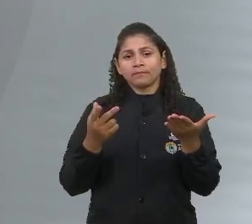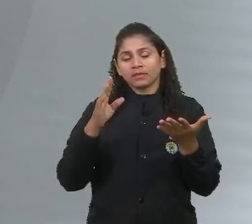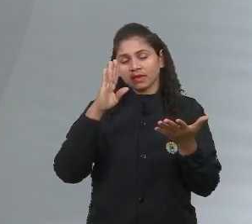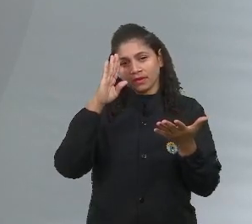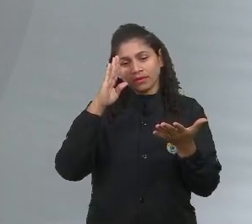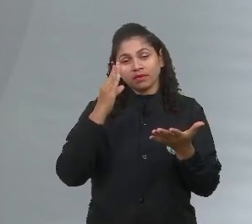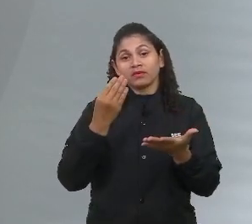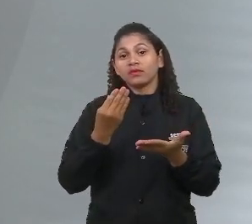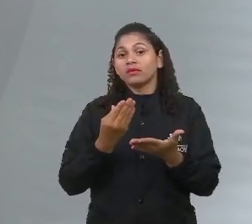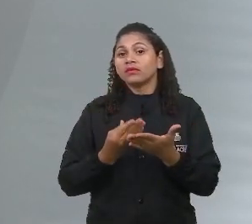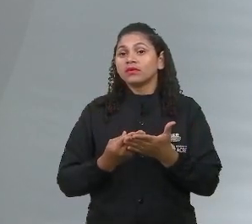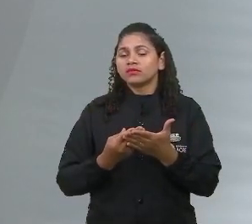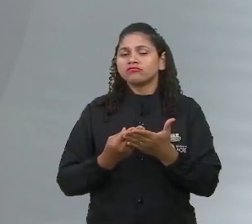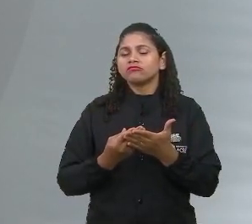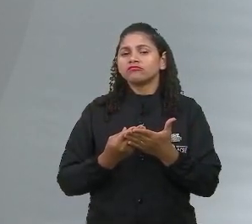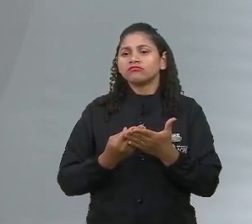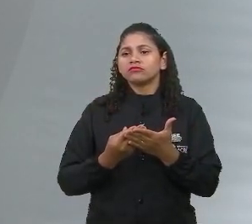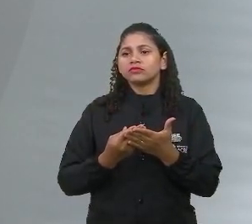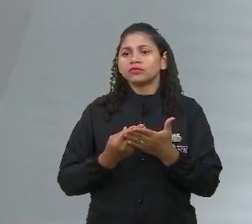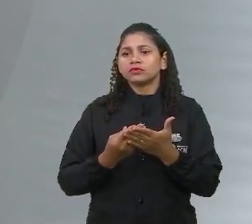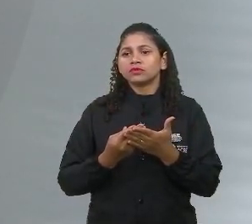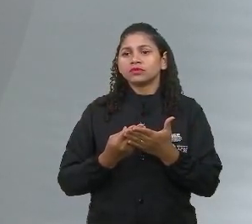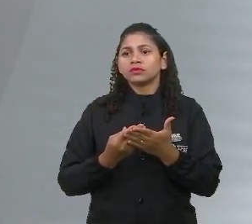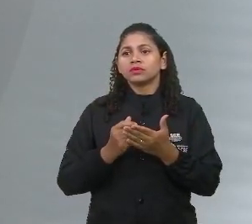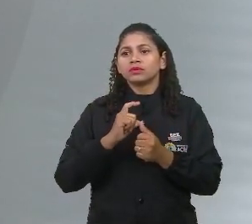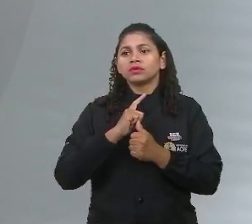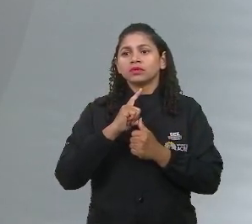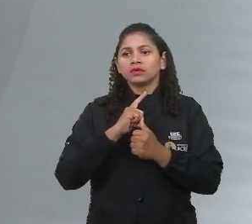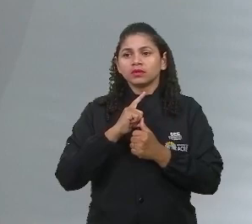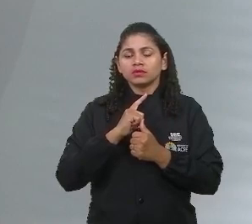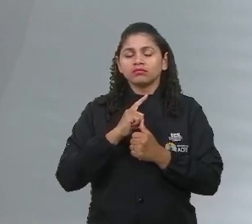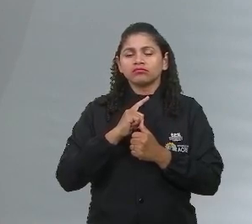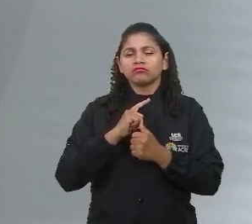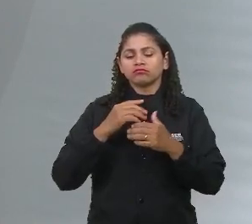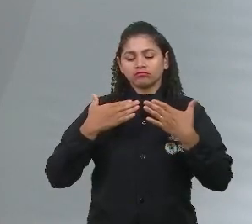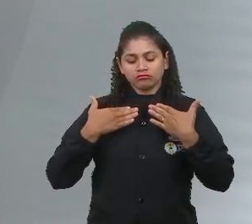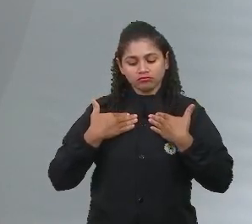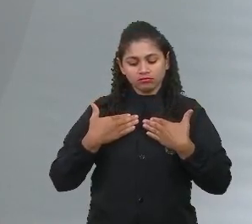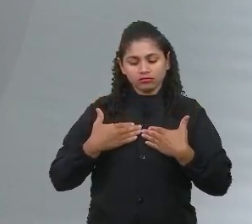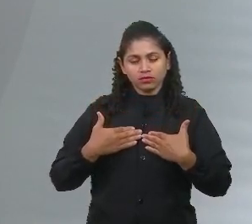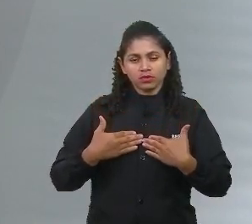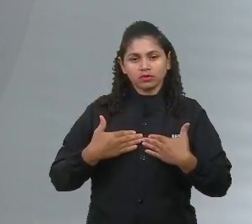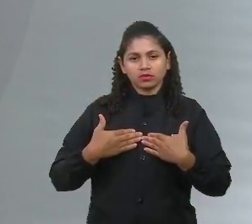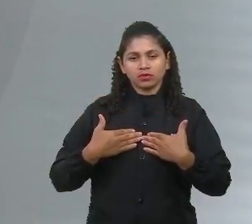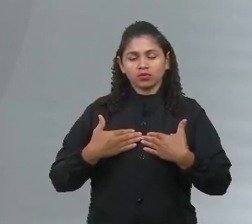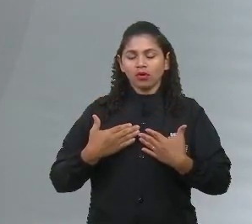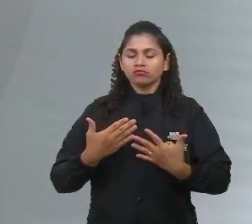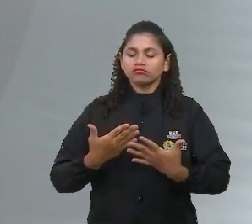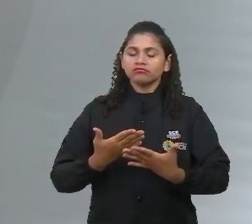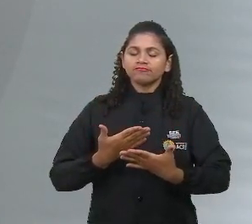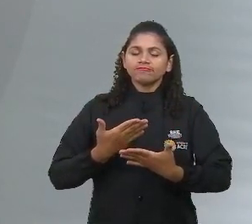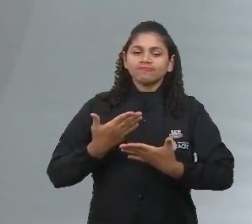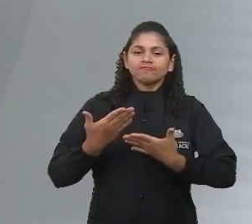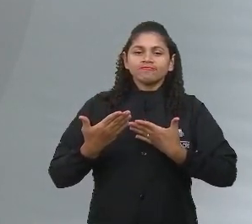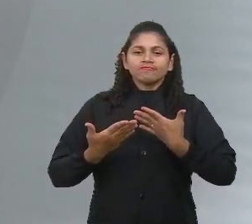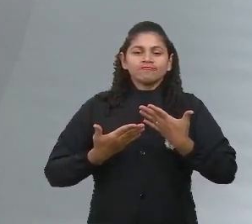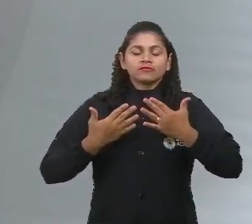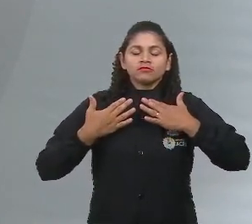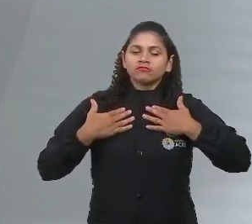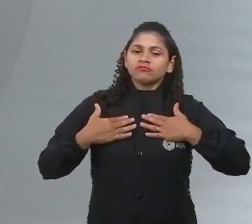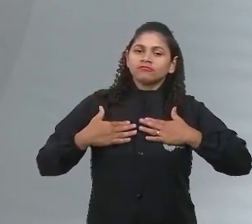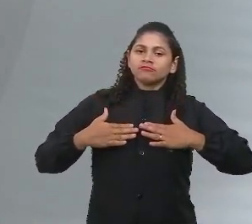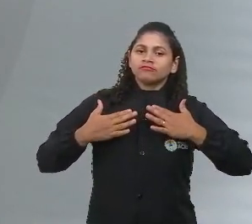assim. Nesse entendimento geral, a gente entende quando o nosso corpo está pleno, a nossa mente está plena, a nossa mente estando plena,